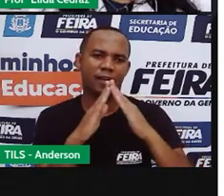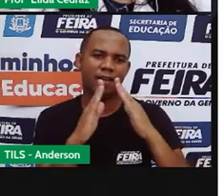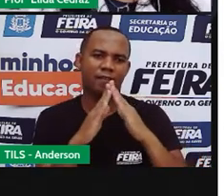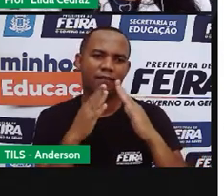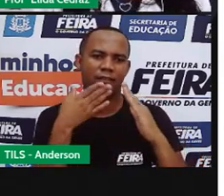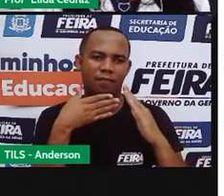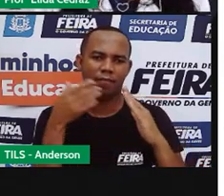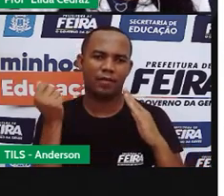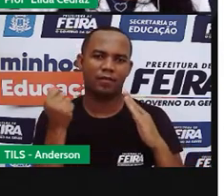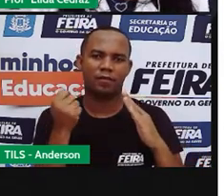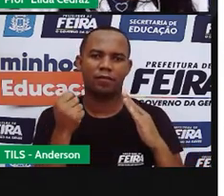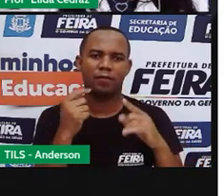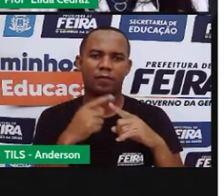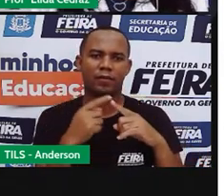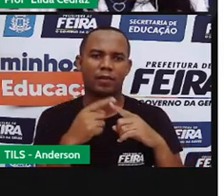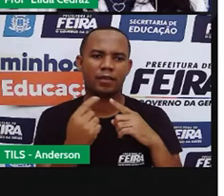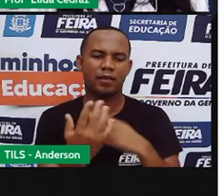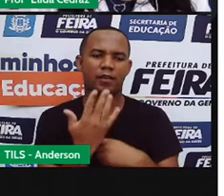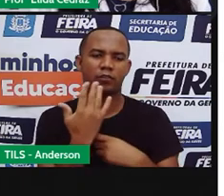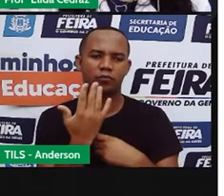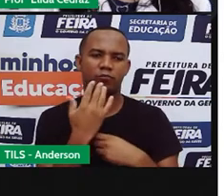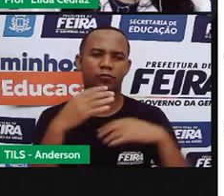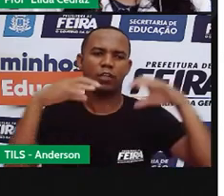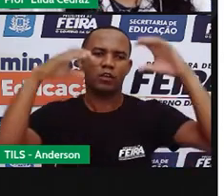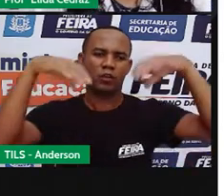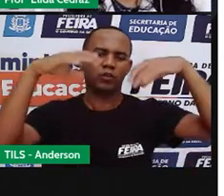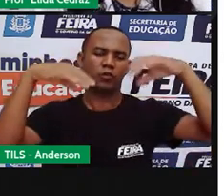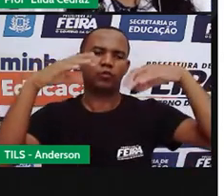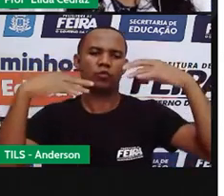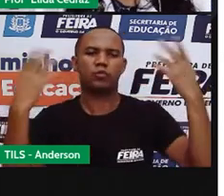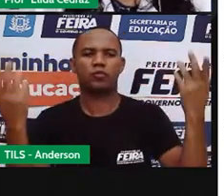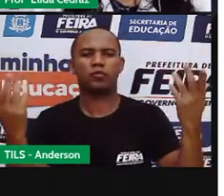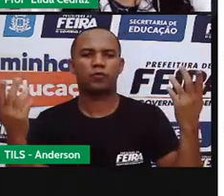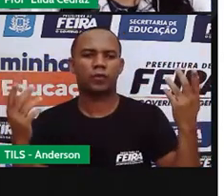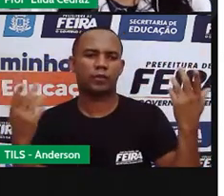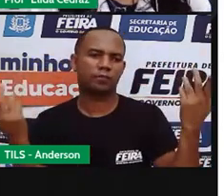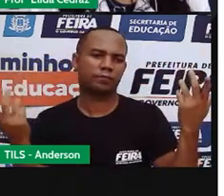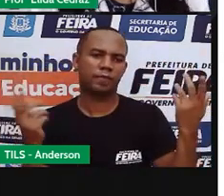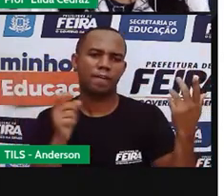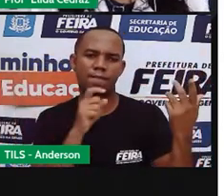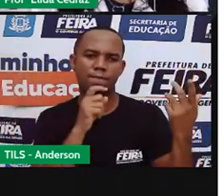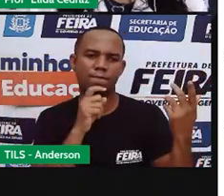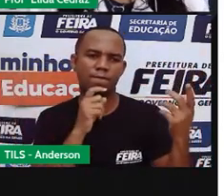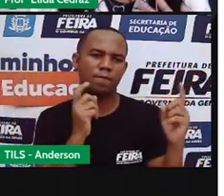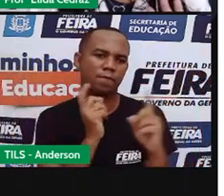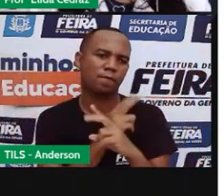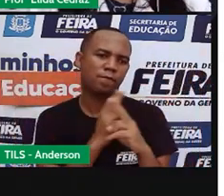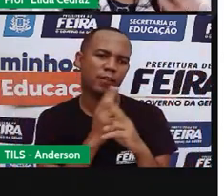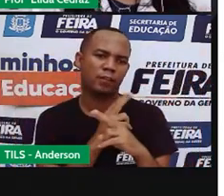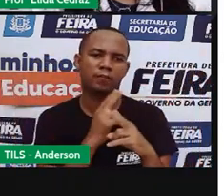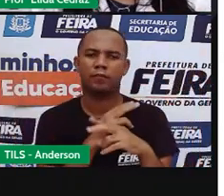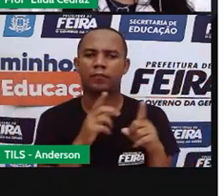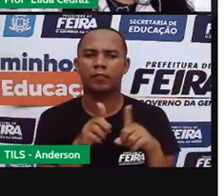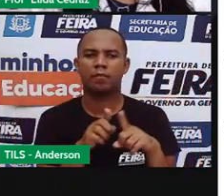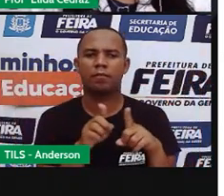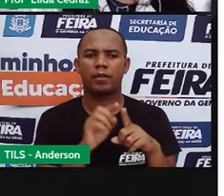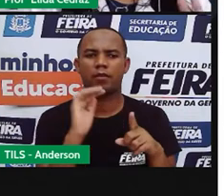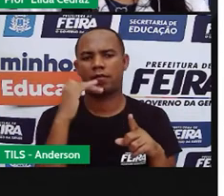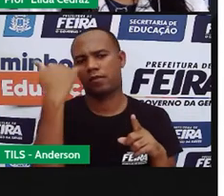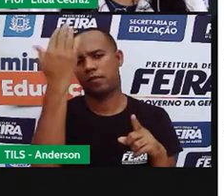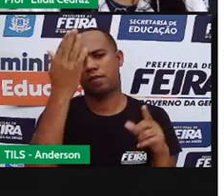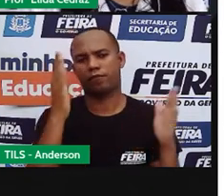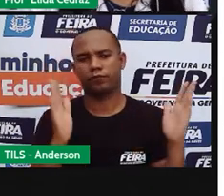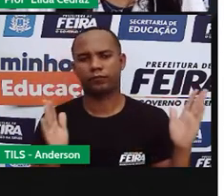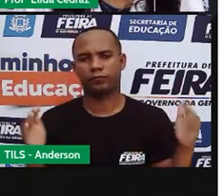casa porque dentro da casa tem isolamento térmico o frio fica lá